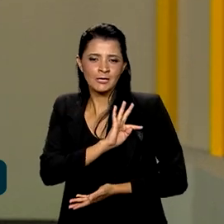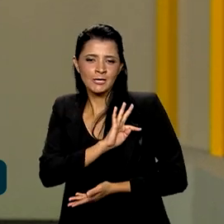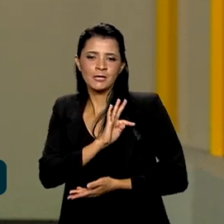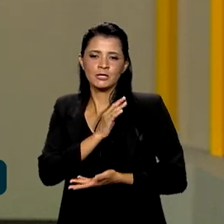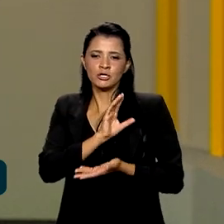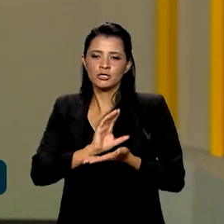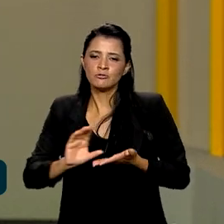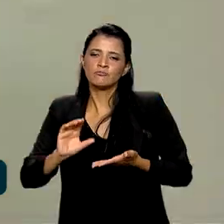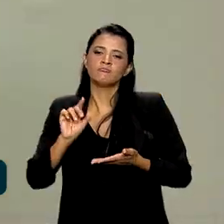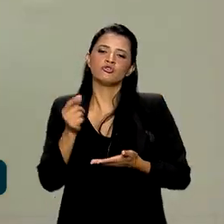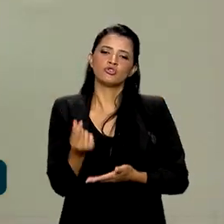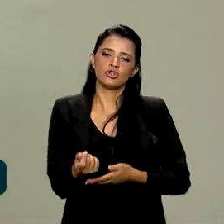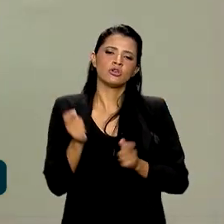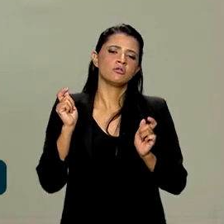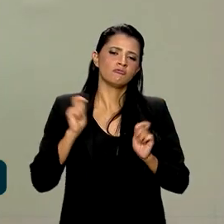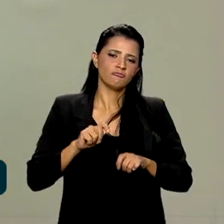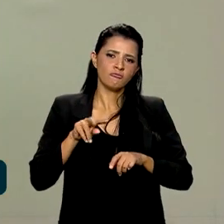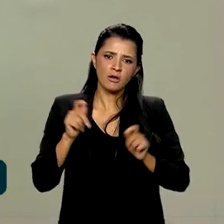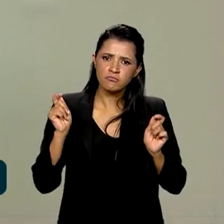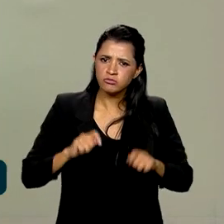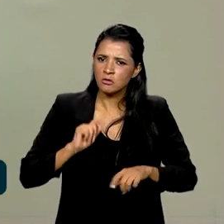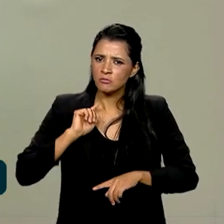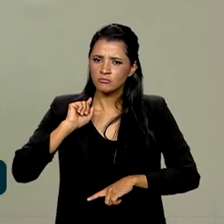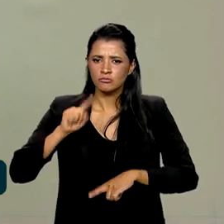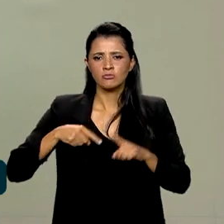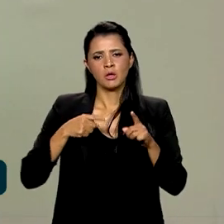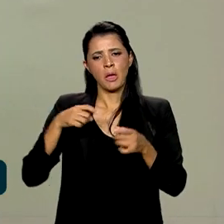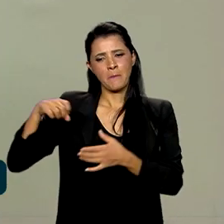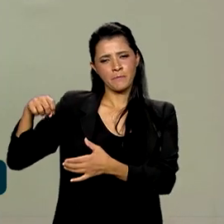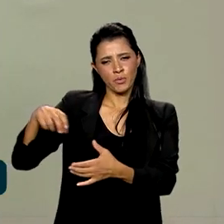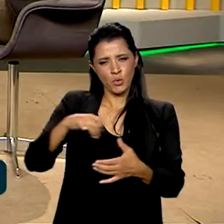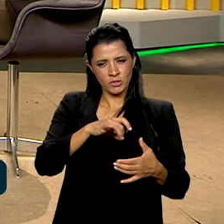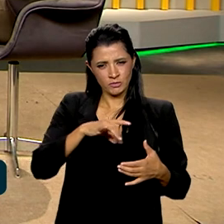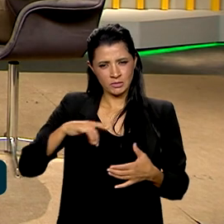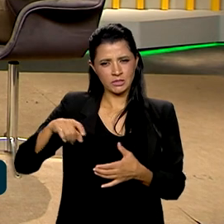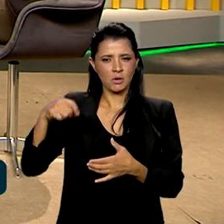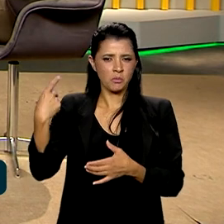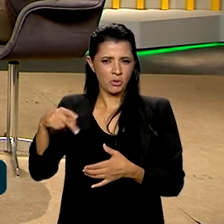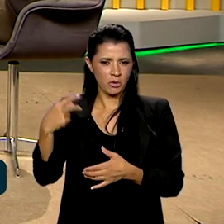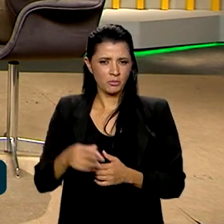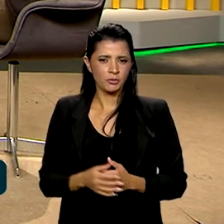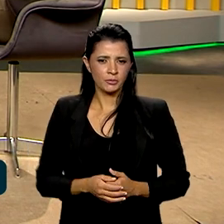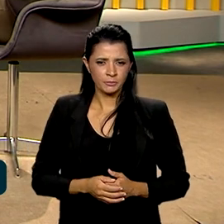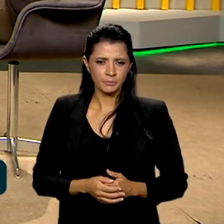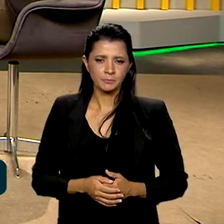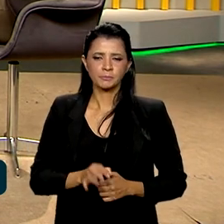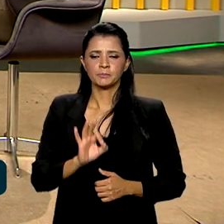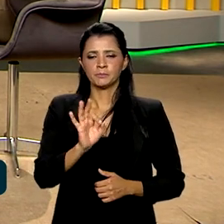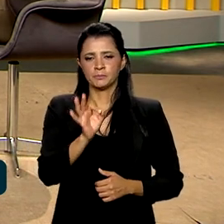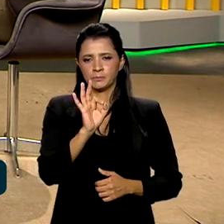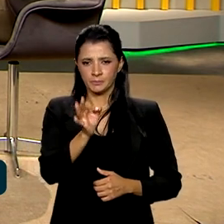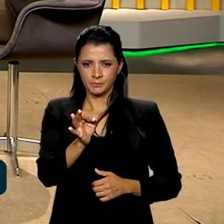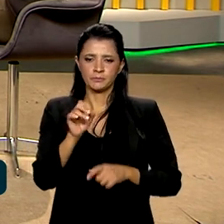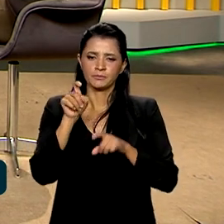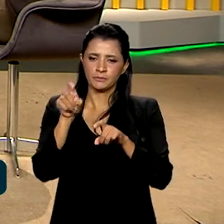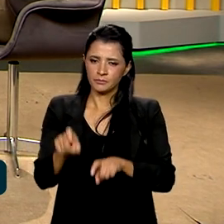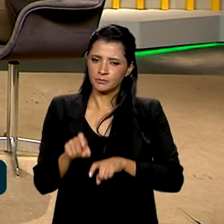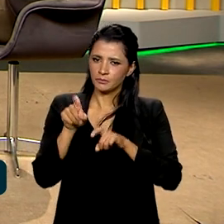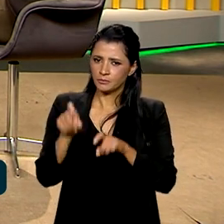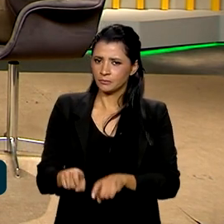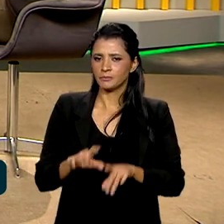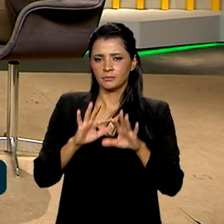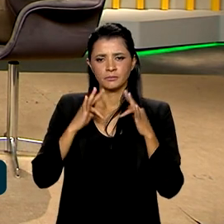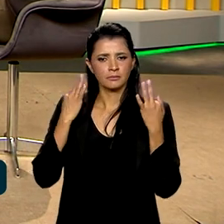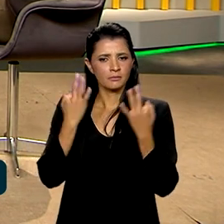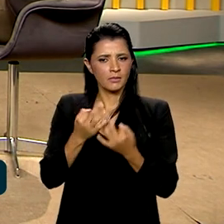recursos, vai potencializar então uma produção agroecológica. Exatamente. A agricultura familiar já é aquela que